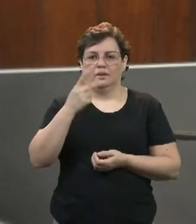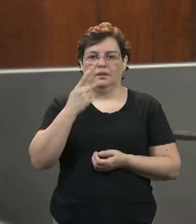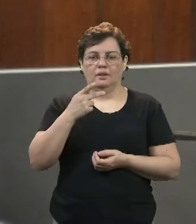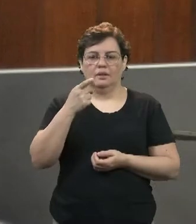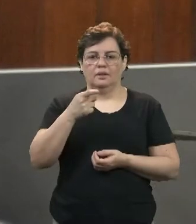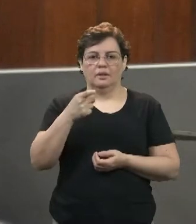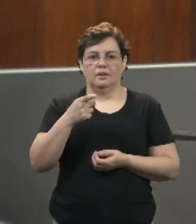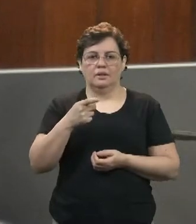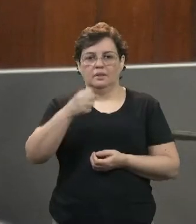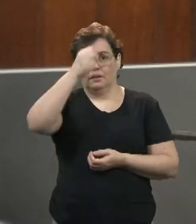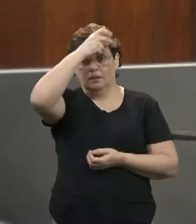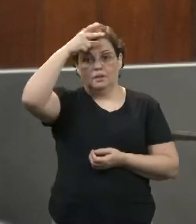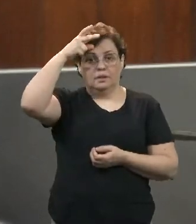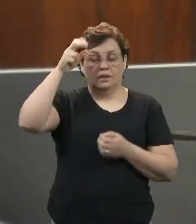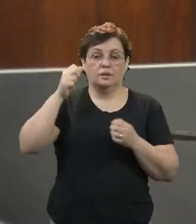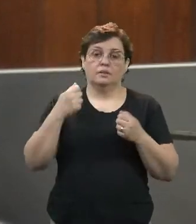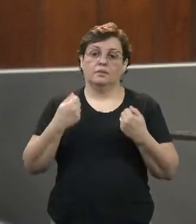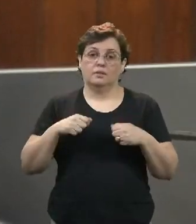um pouco mais de cuidado